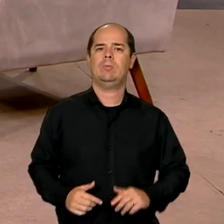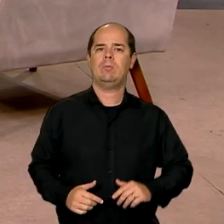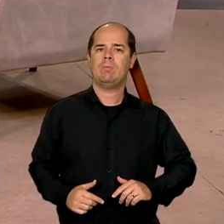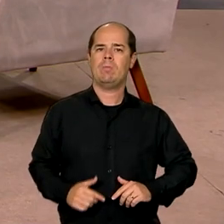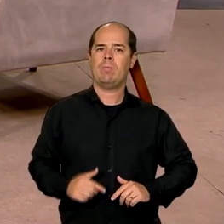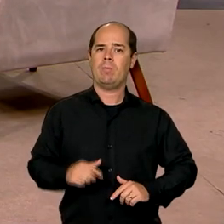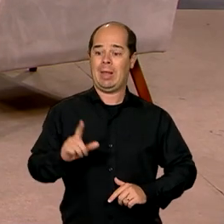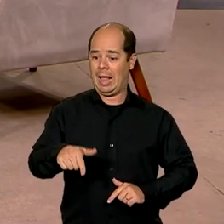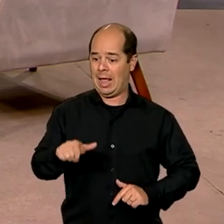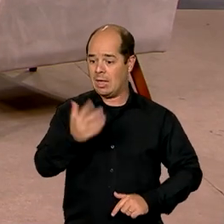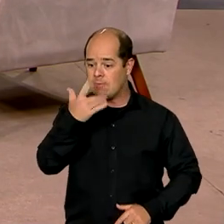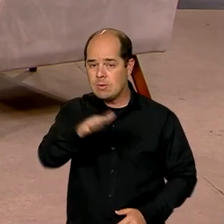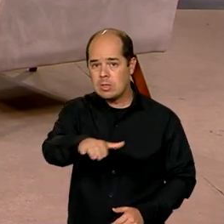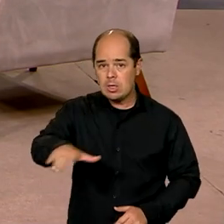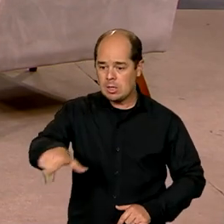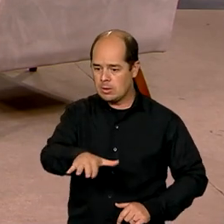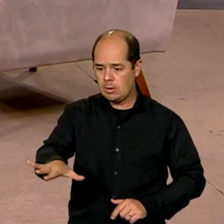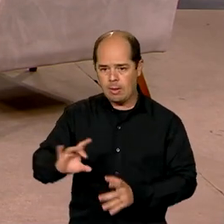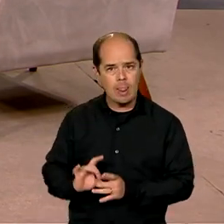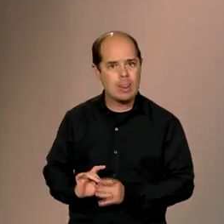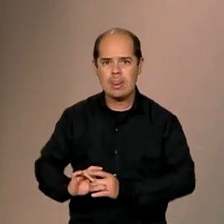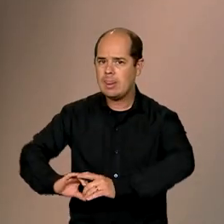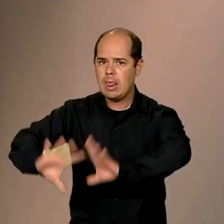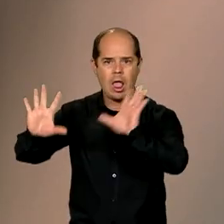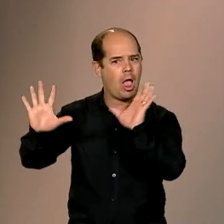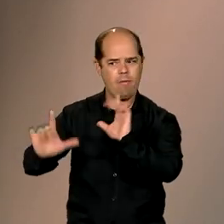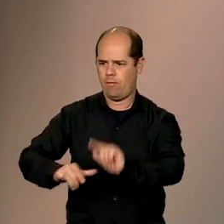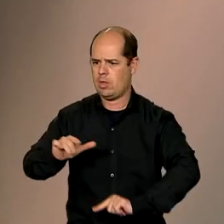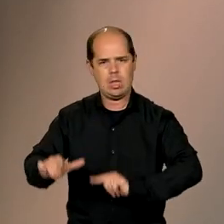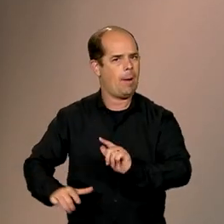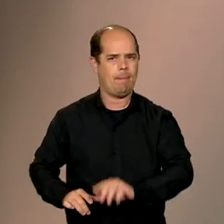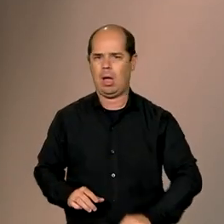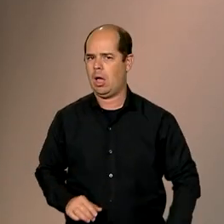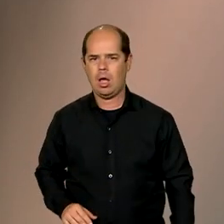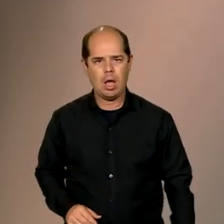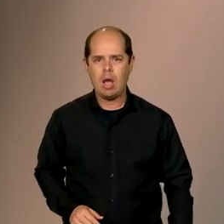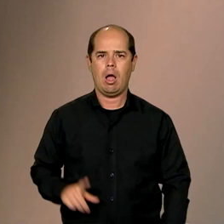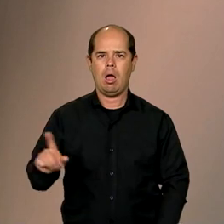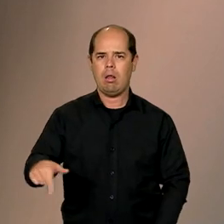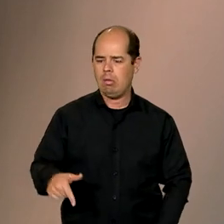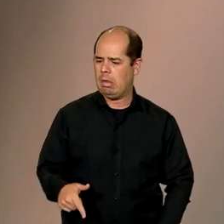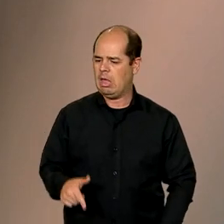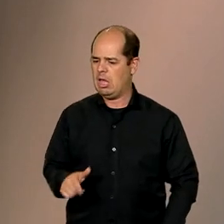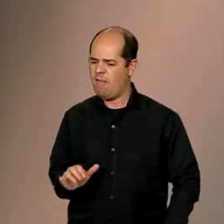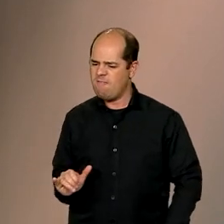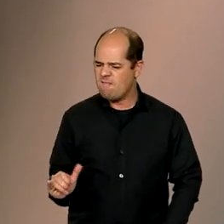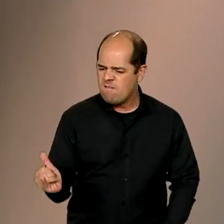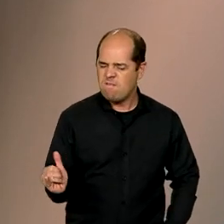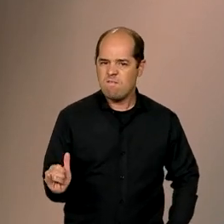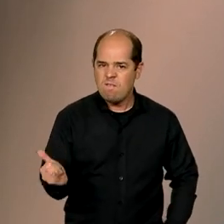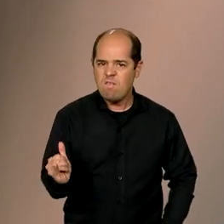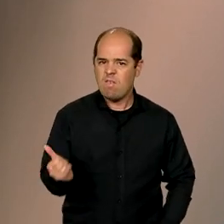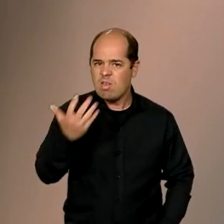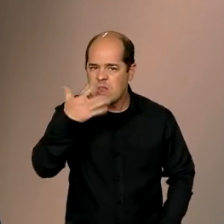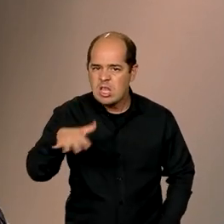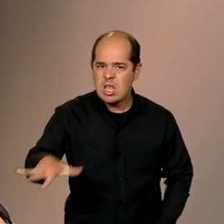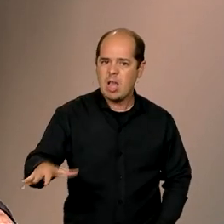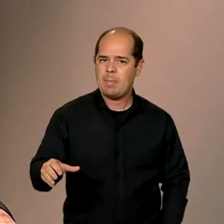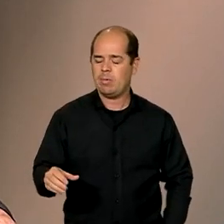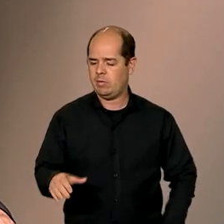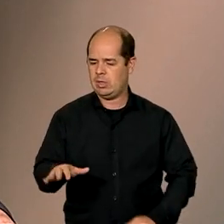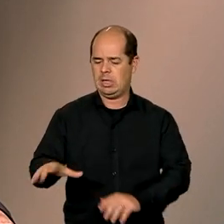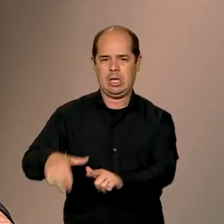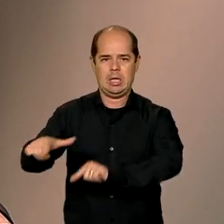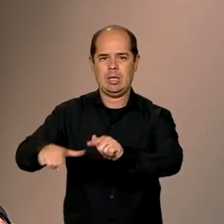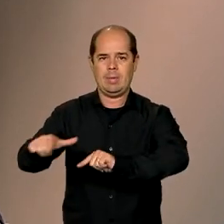libertar essas crianças, jovens e adolescentes da condição da exploração da mão de obra infantil, até porque nós